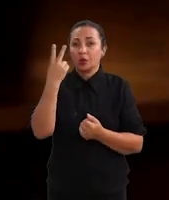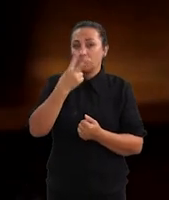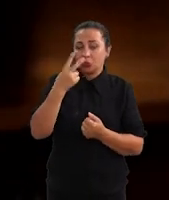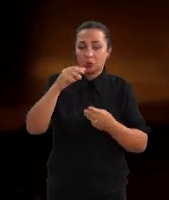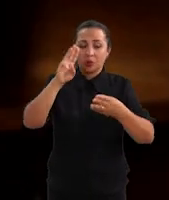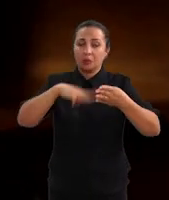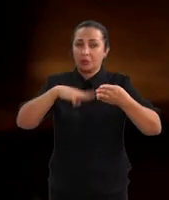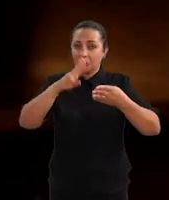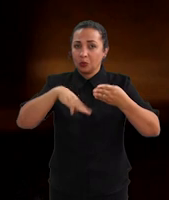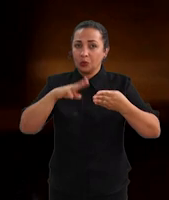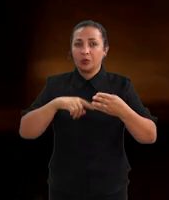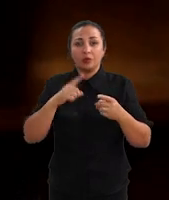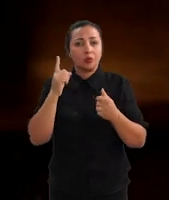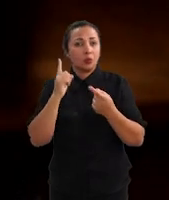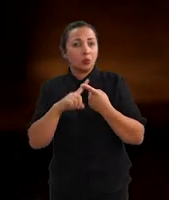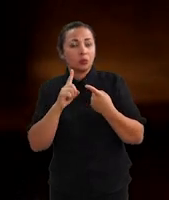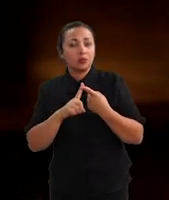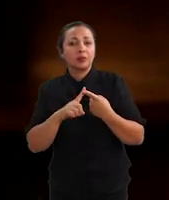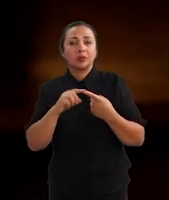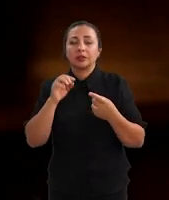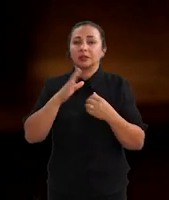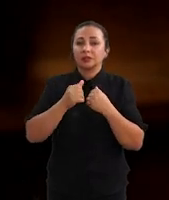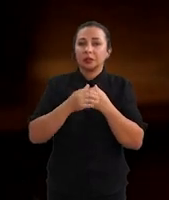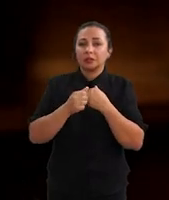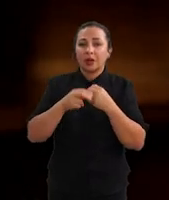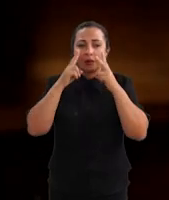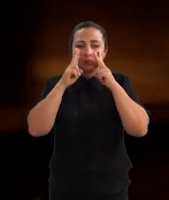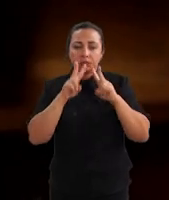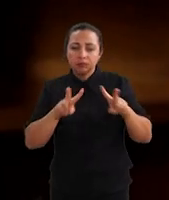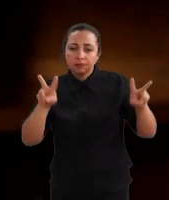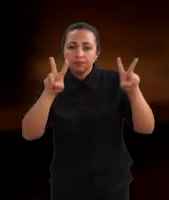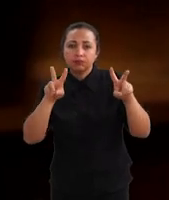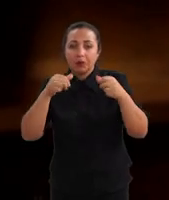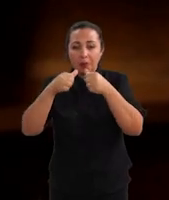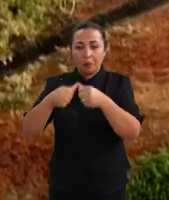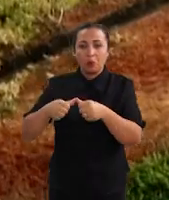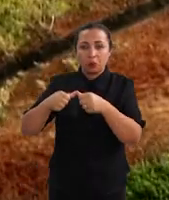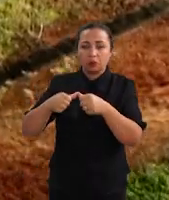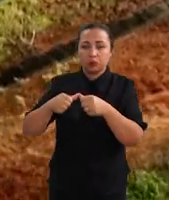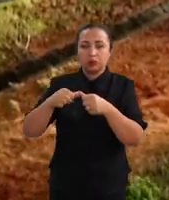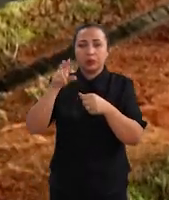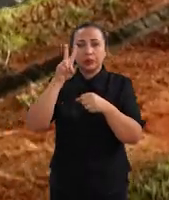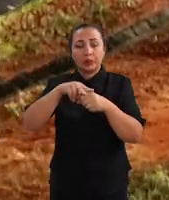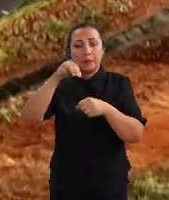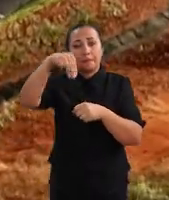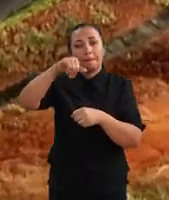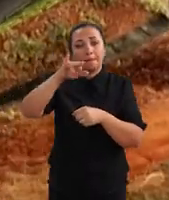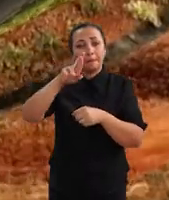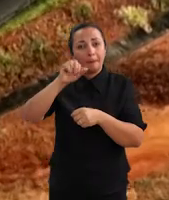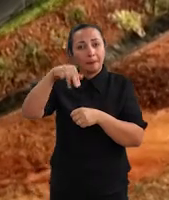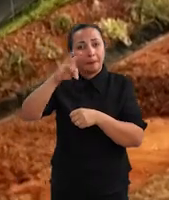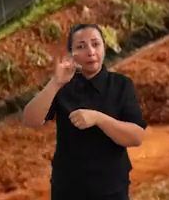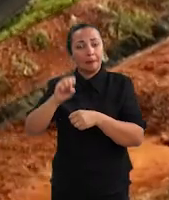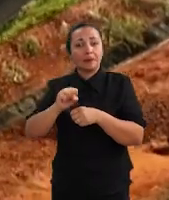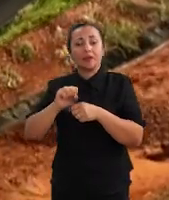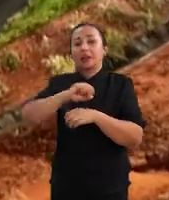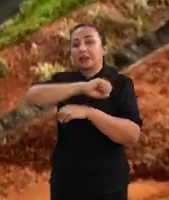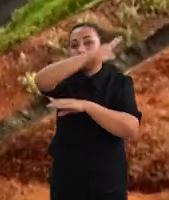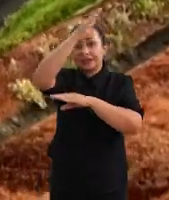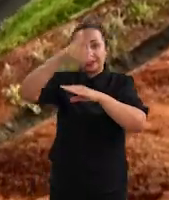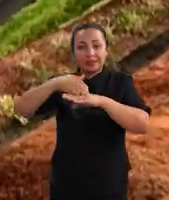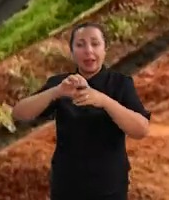metodologias. Uma que nós chamamos de monitoramento visual através do ponto fixo. Então, chamamos de mirante-se a grande de terra.